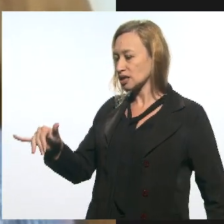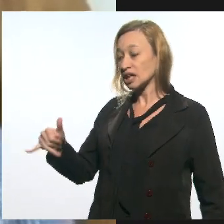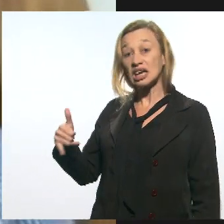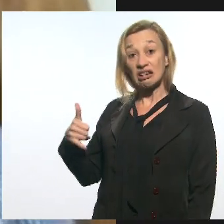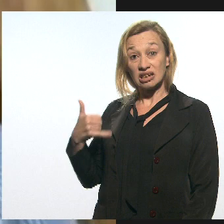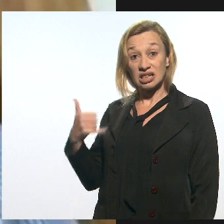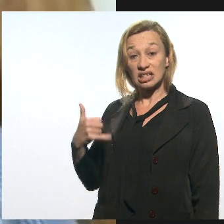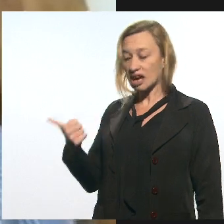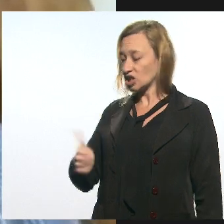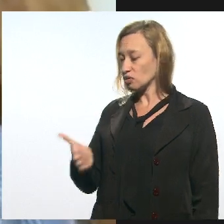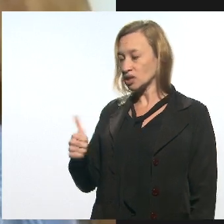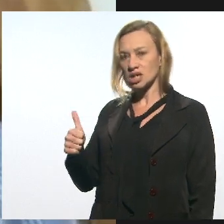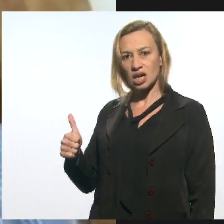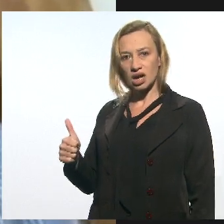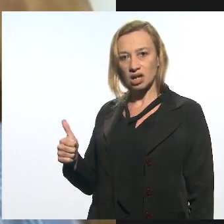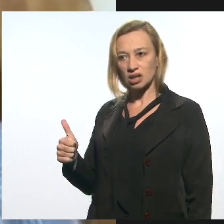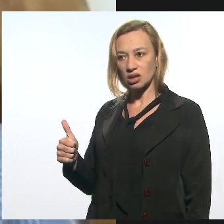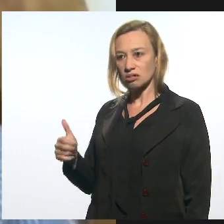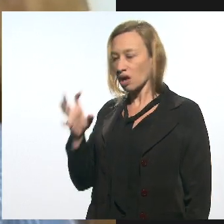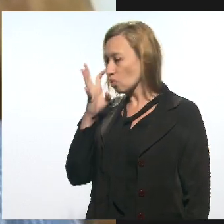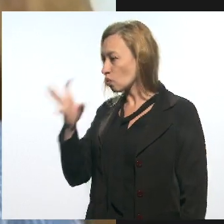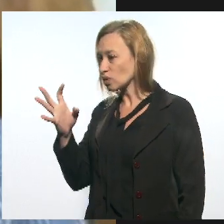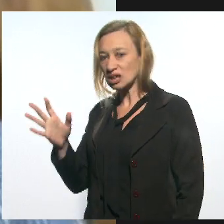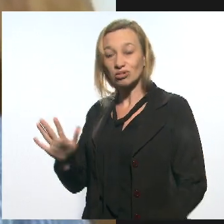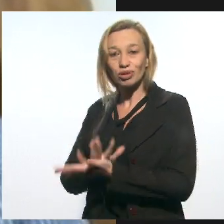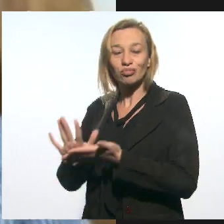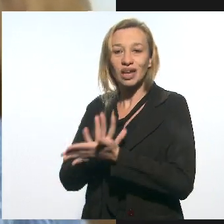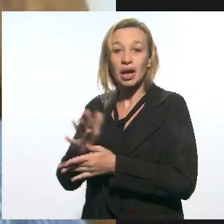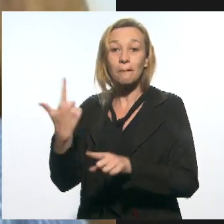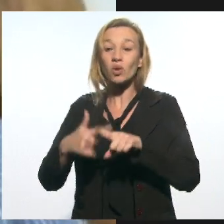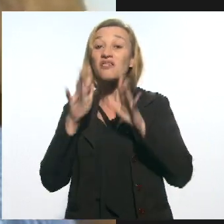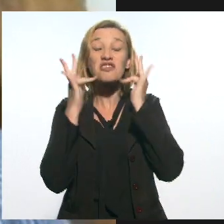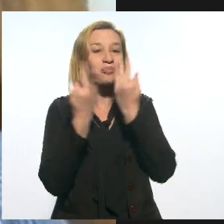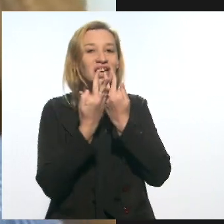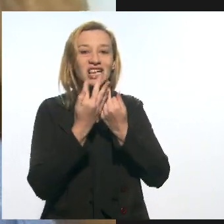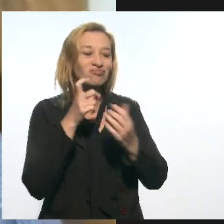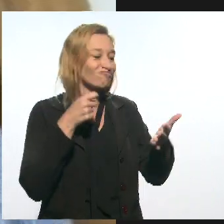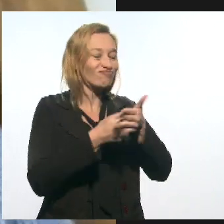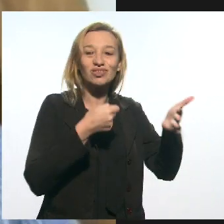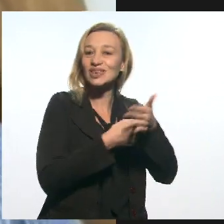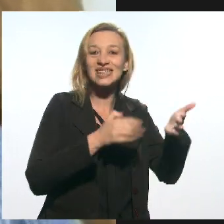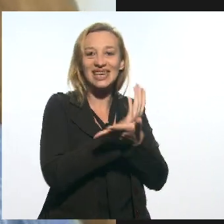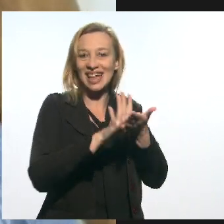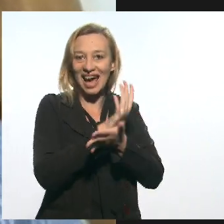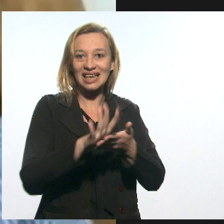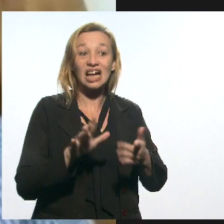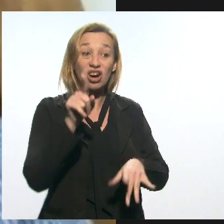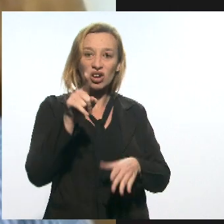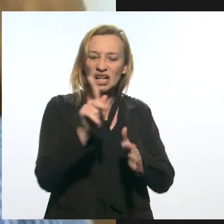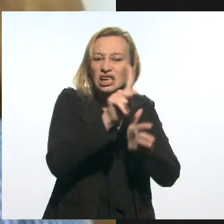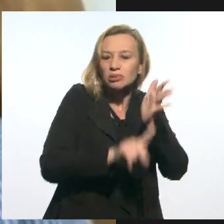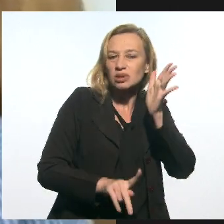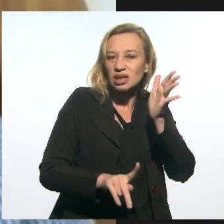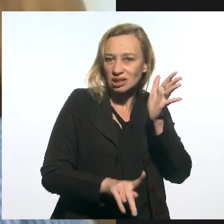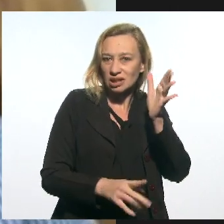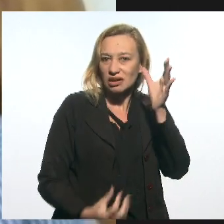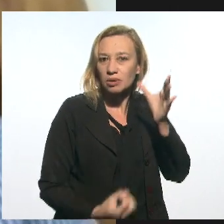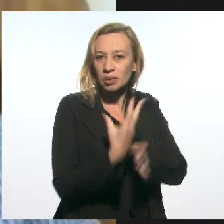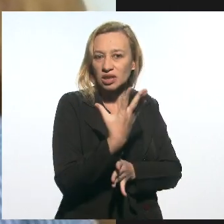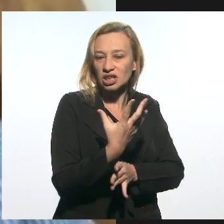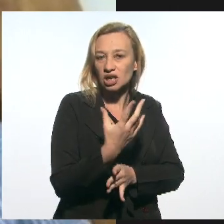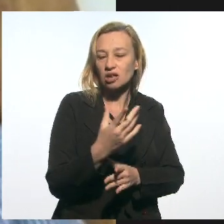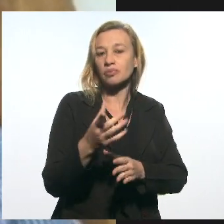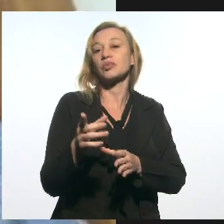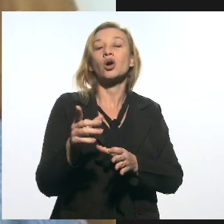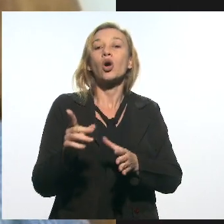também nem existe apuração, porque a família nem denuncia? Então, essa expectativa que é criada com um projeto desse é muito diferente do que nós